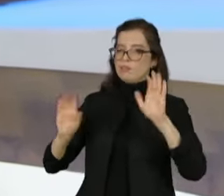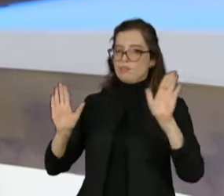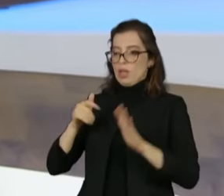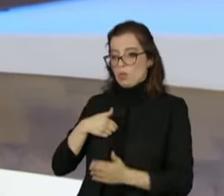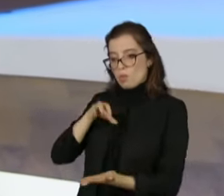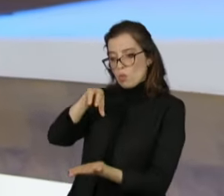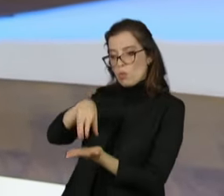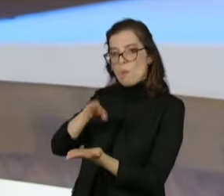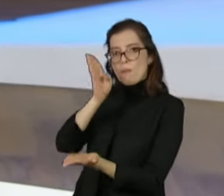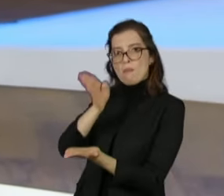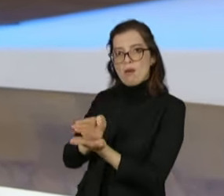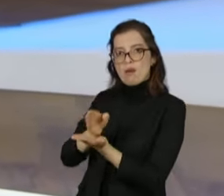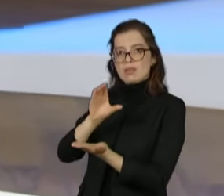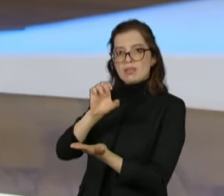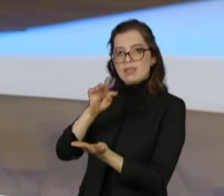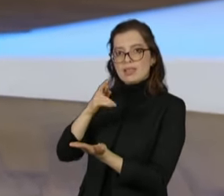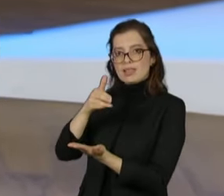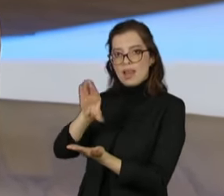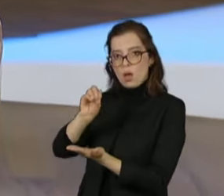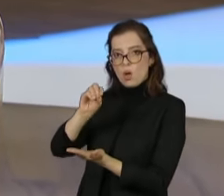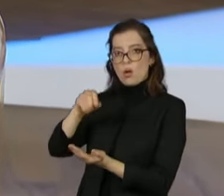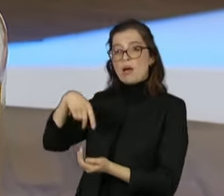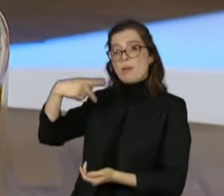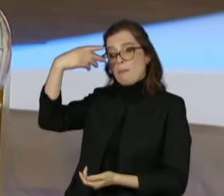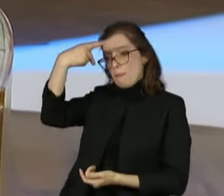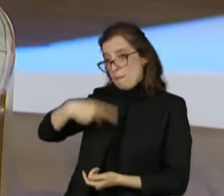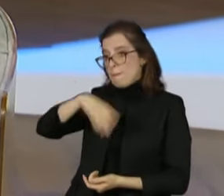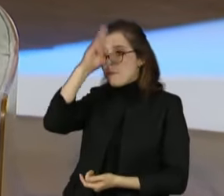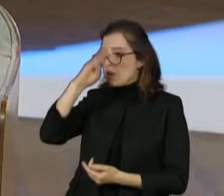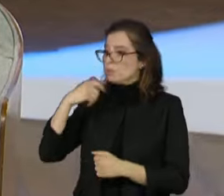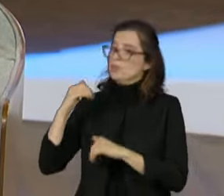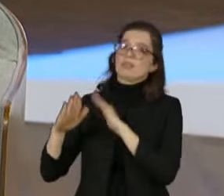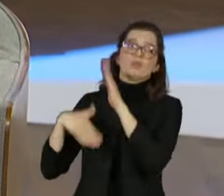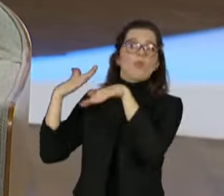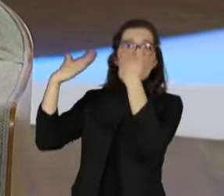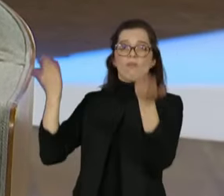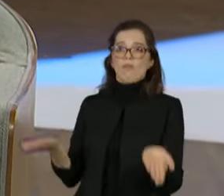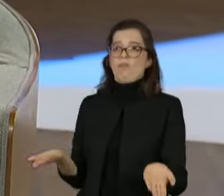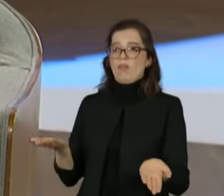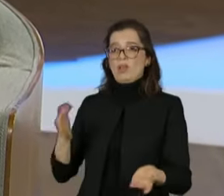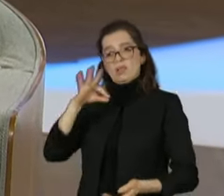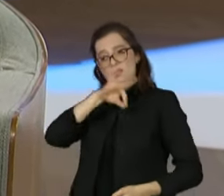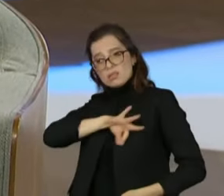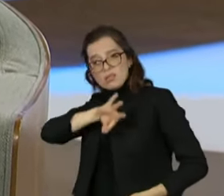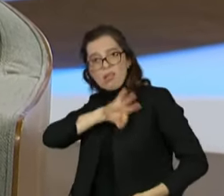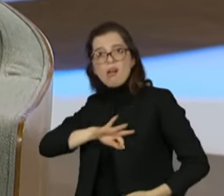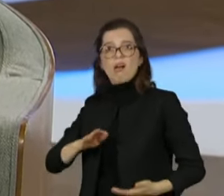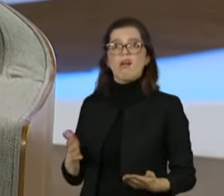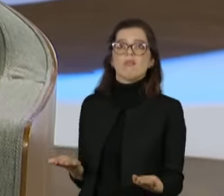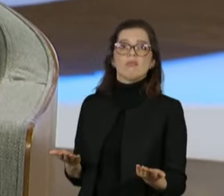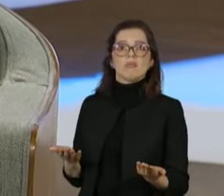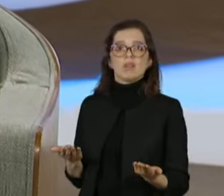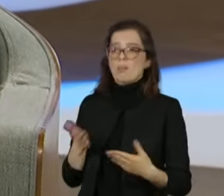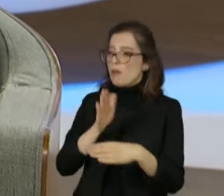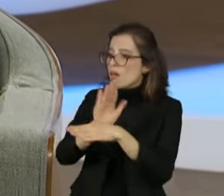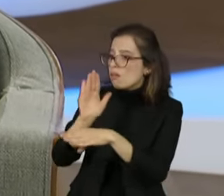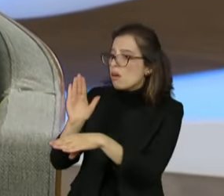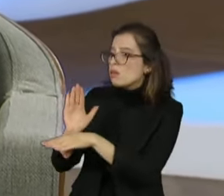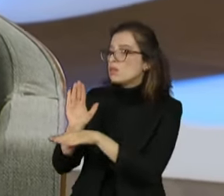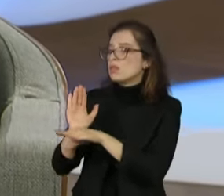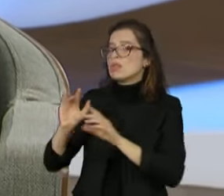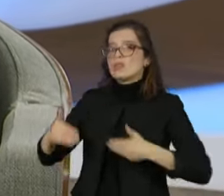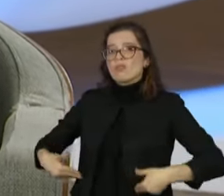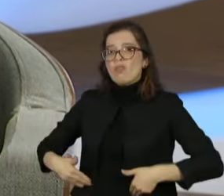Se o Brasil precisa crescer, gerar emprego e renda, e é isso que nós precisamos, matar fome de 33 milhões de brasileiros,